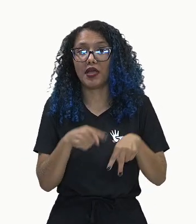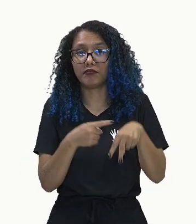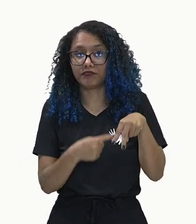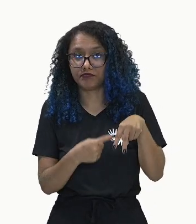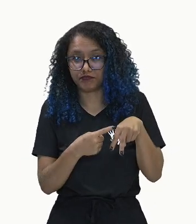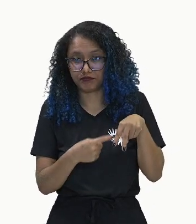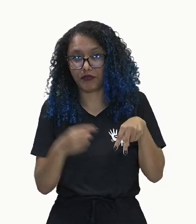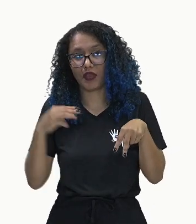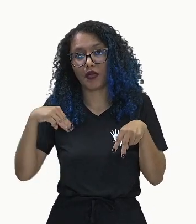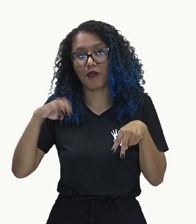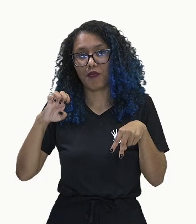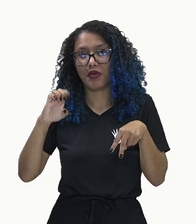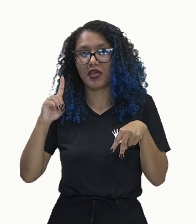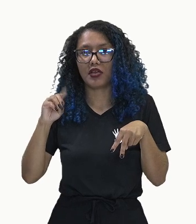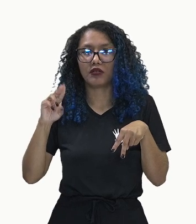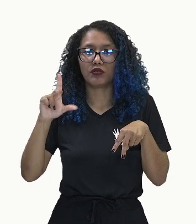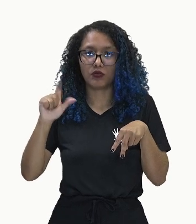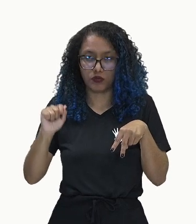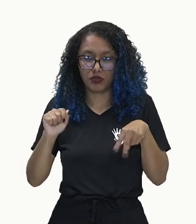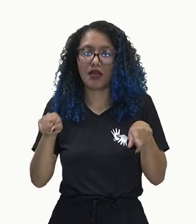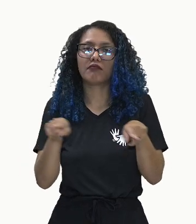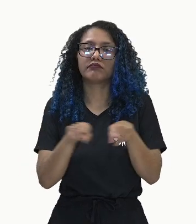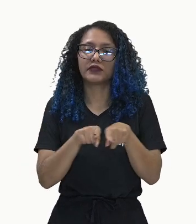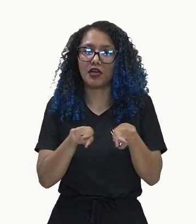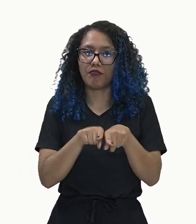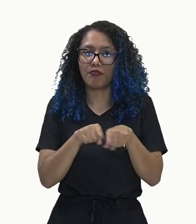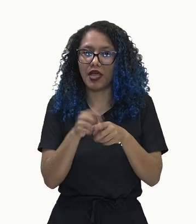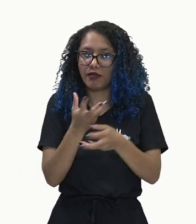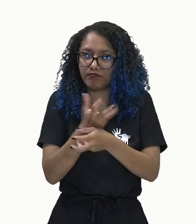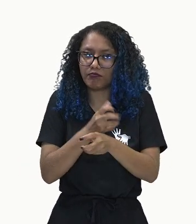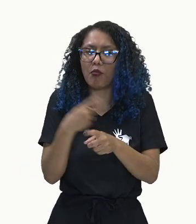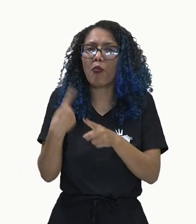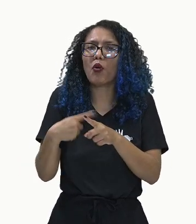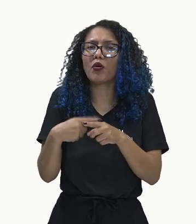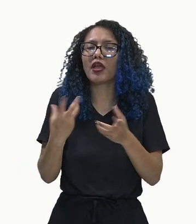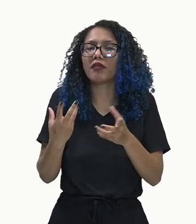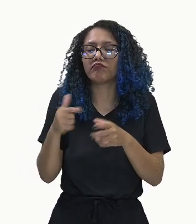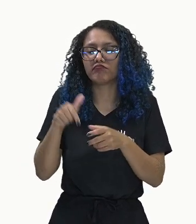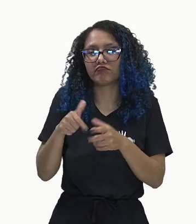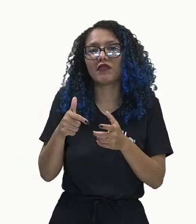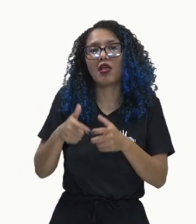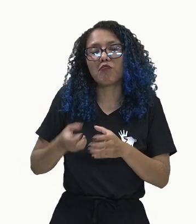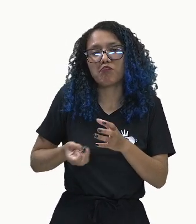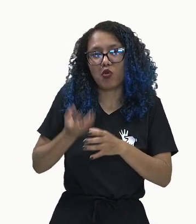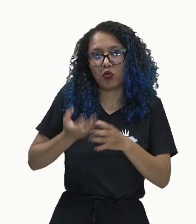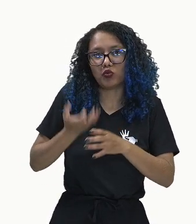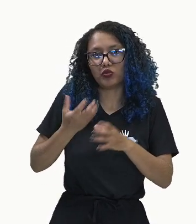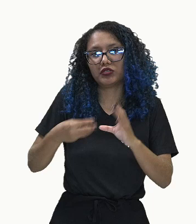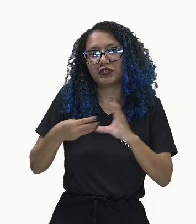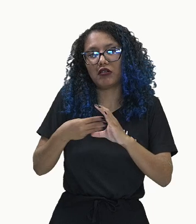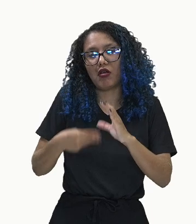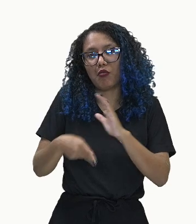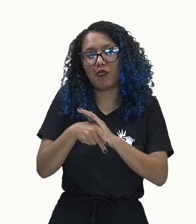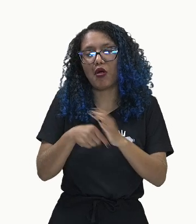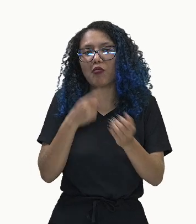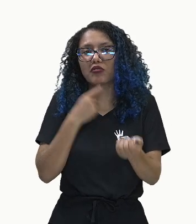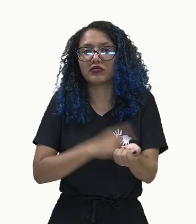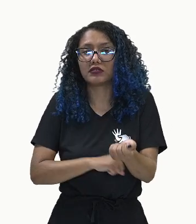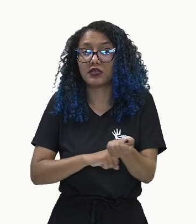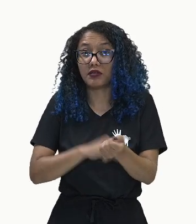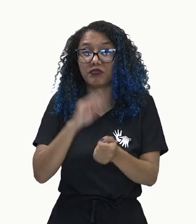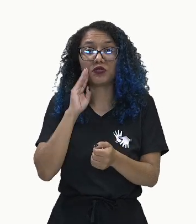no sistema linfático, porque é onde vai produzir células do sangue, principalmente os glóbulos